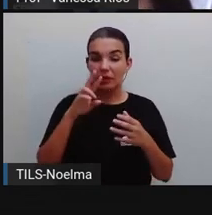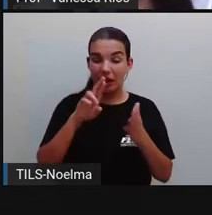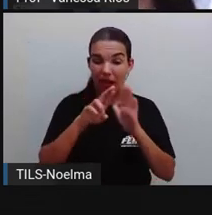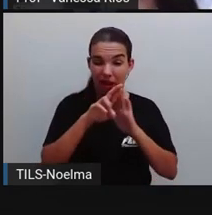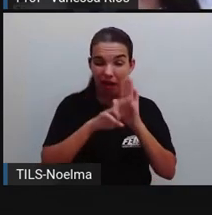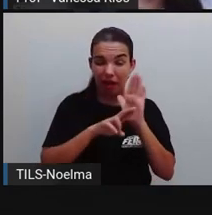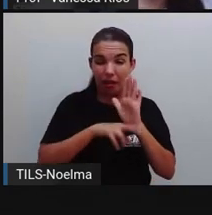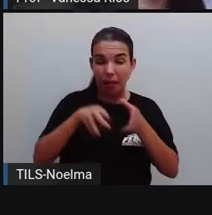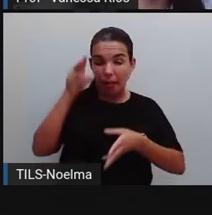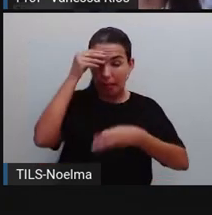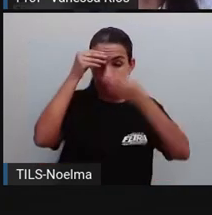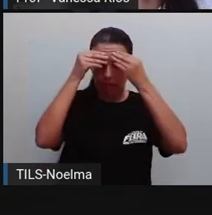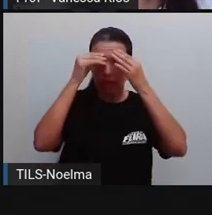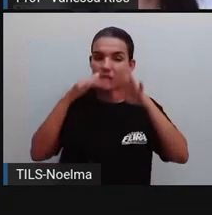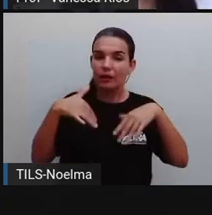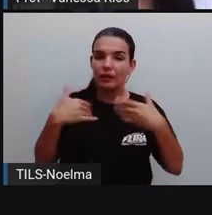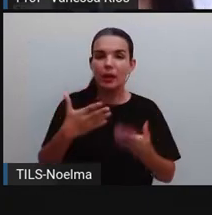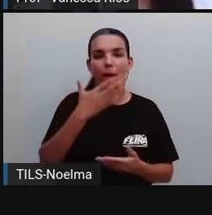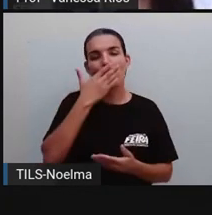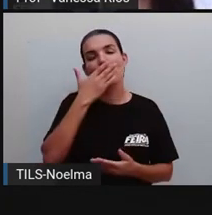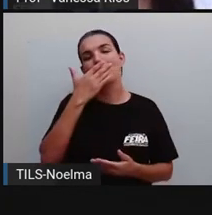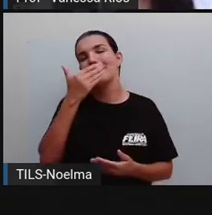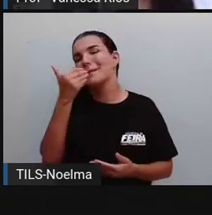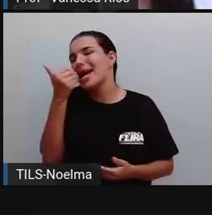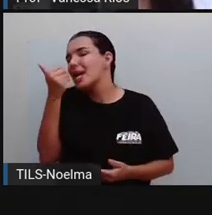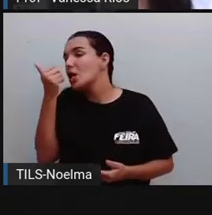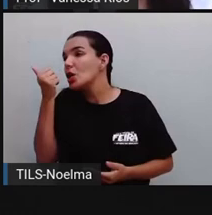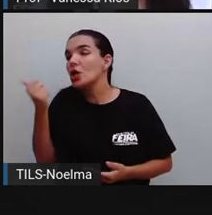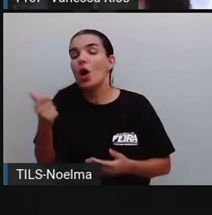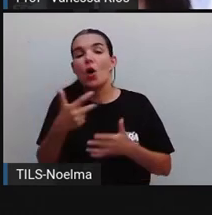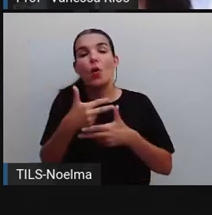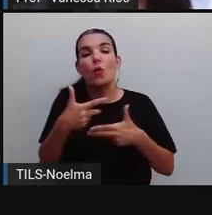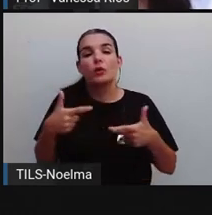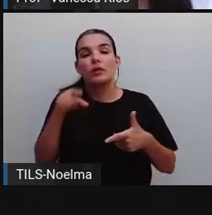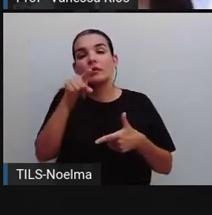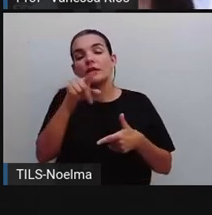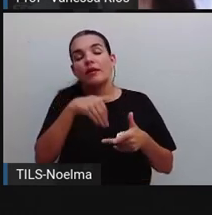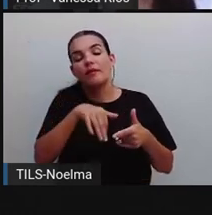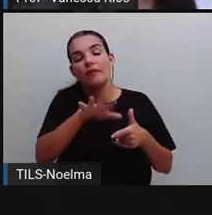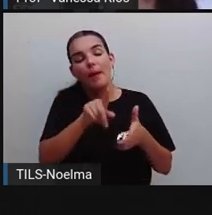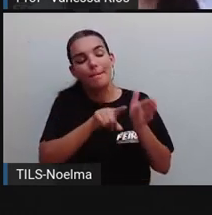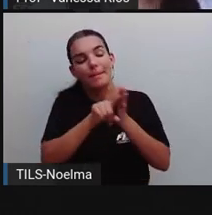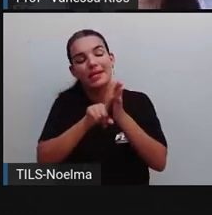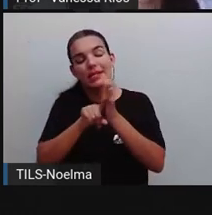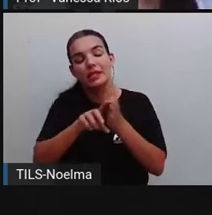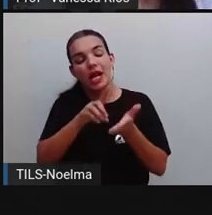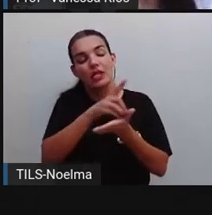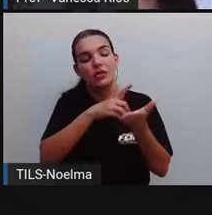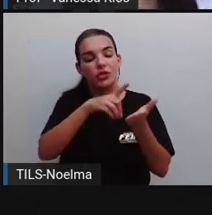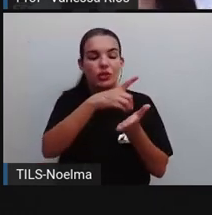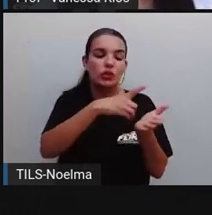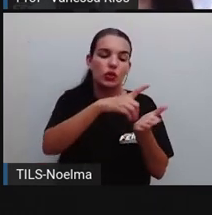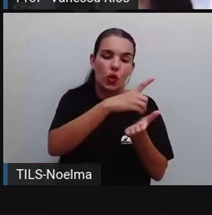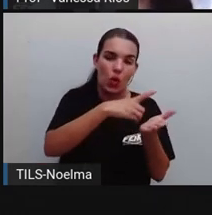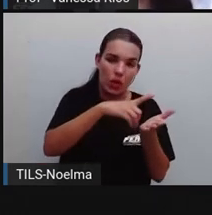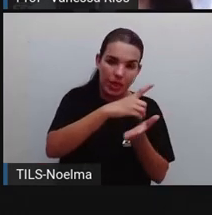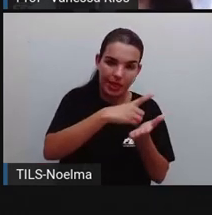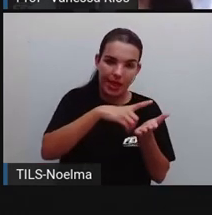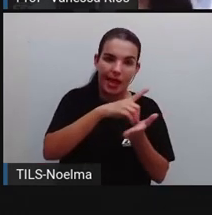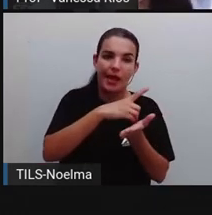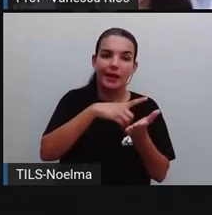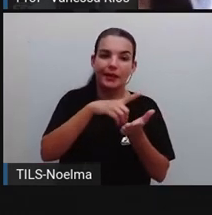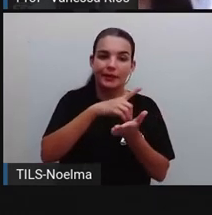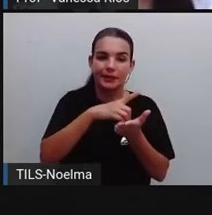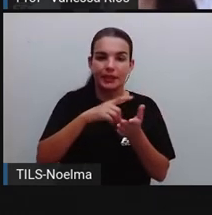E o dicionário é aí algo que é um instrumento muito importante. É algo que pode nos ajudar caso nós tenhamos